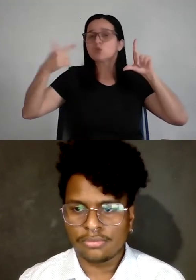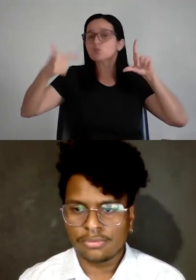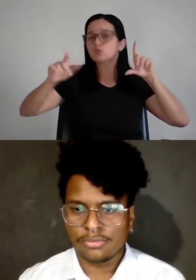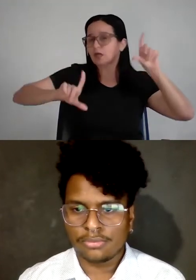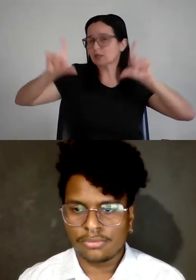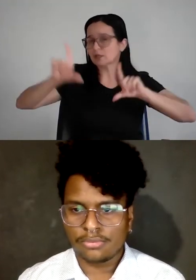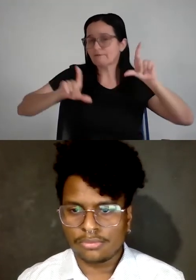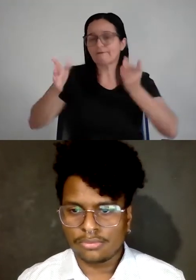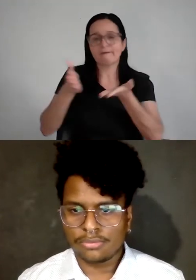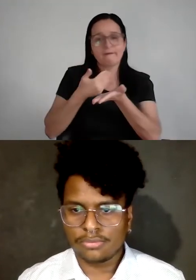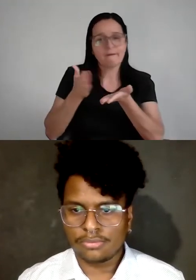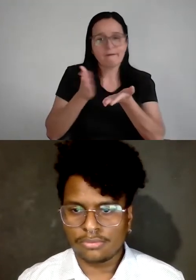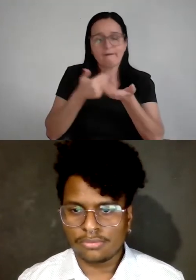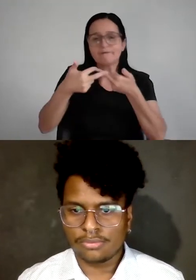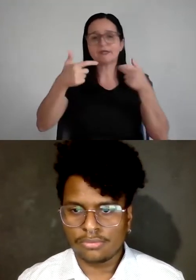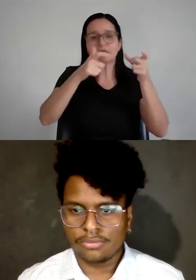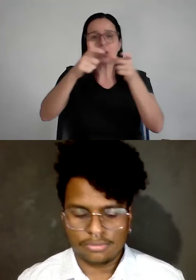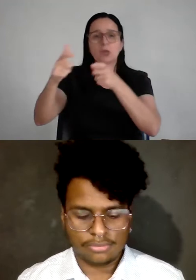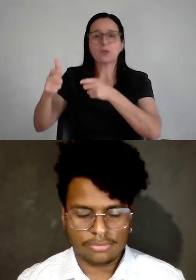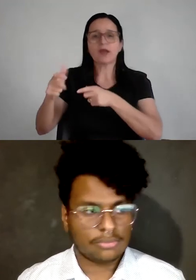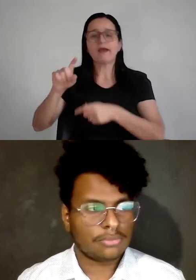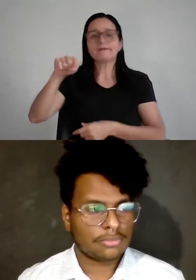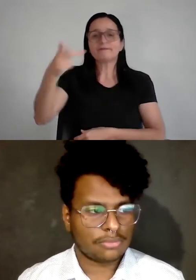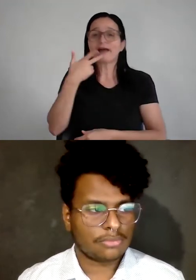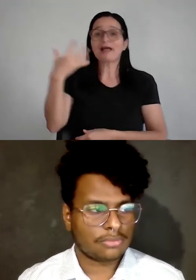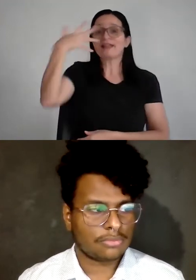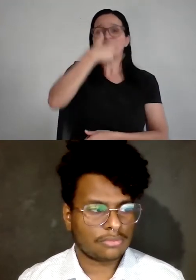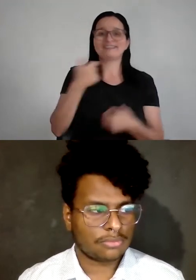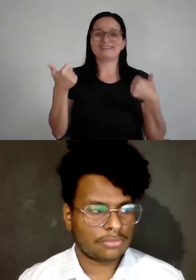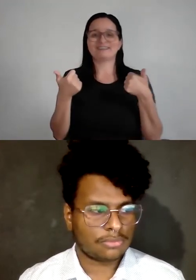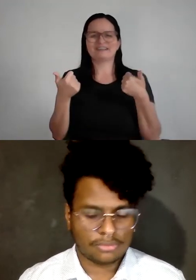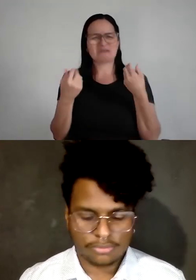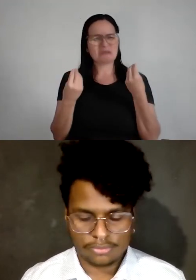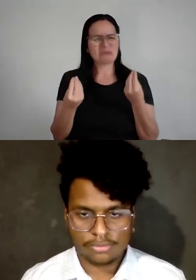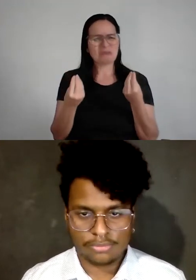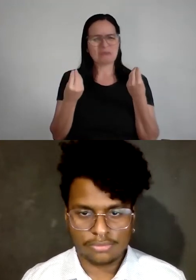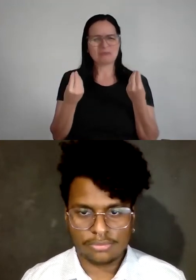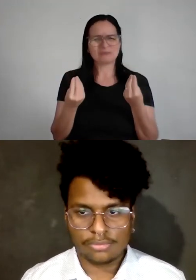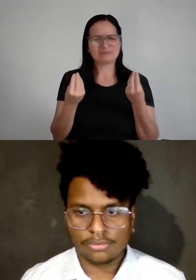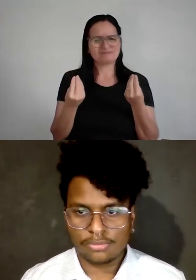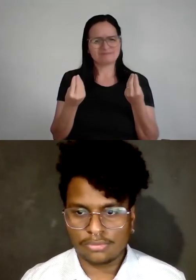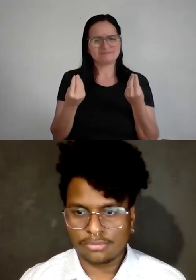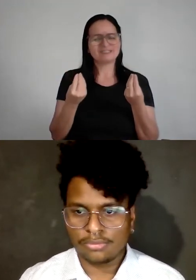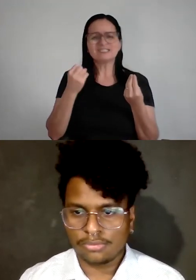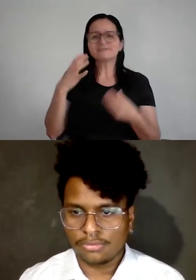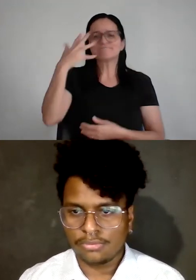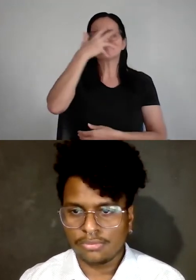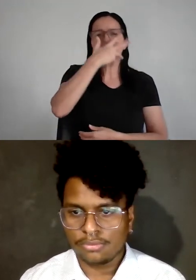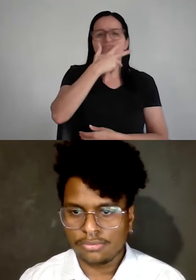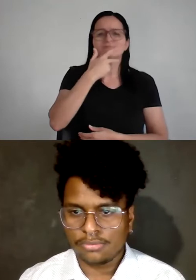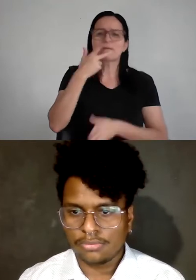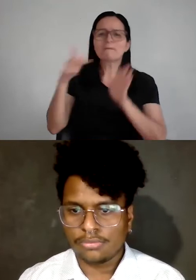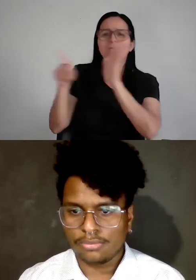nos lugares, aí depois ela tem que se achar linda. É difícil? Como? Se a estética, a beleza é eurocêntrica. Aí